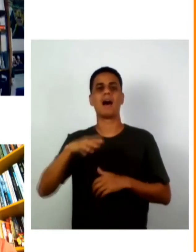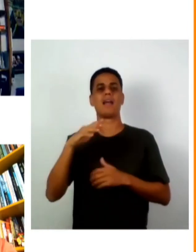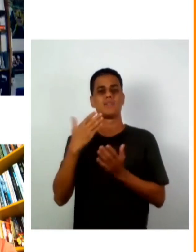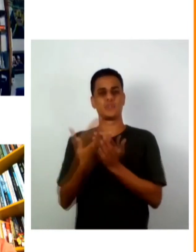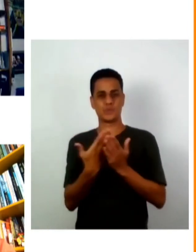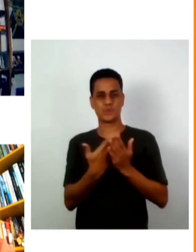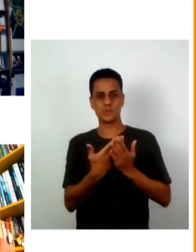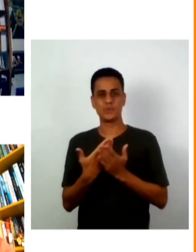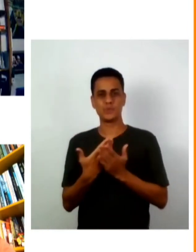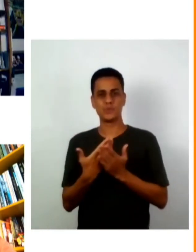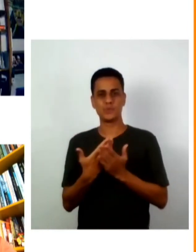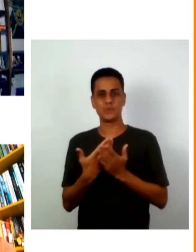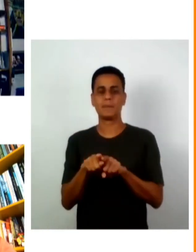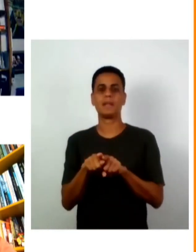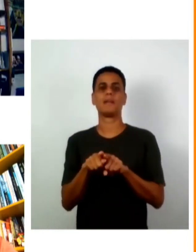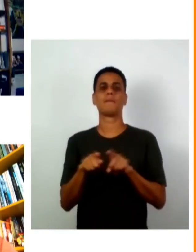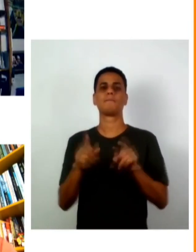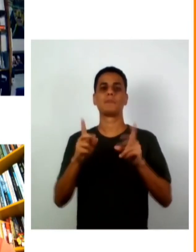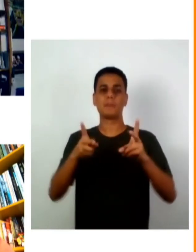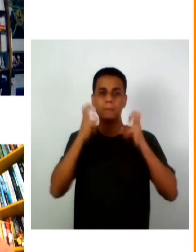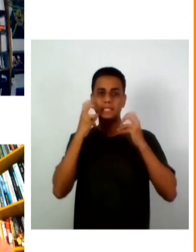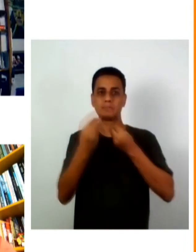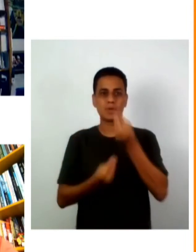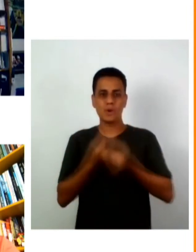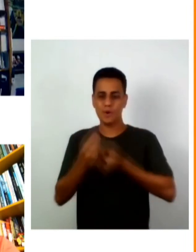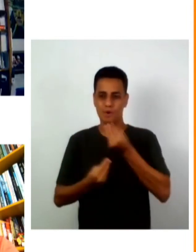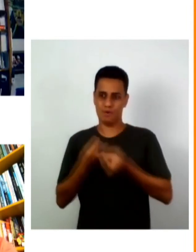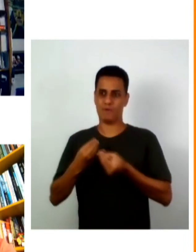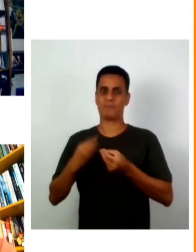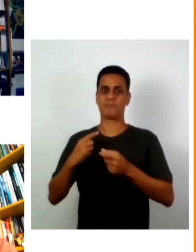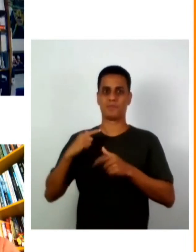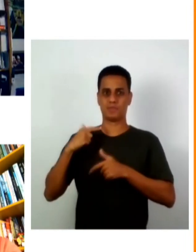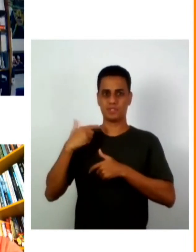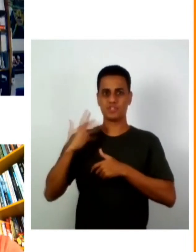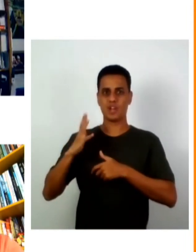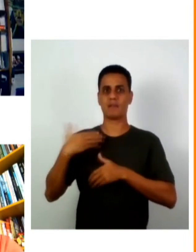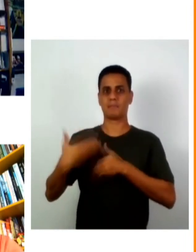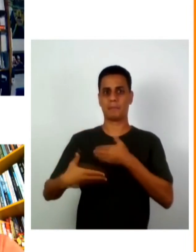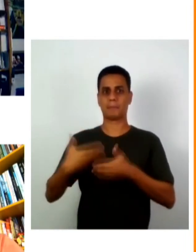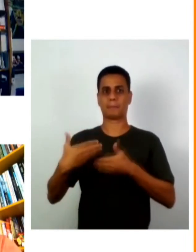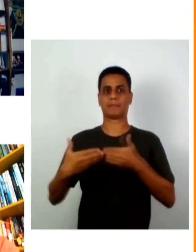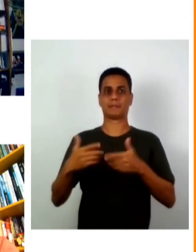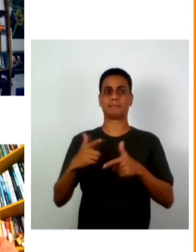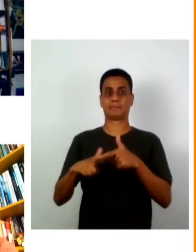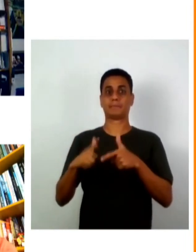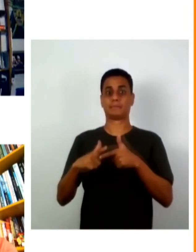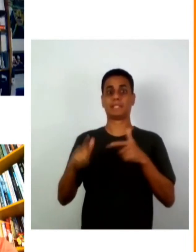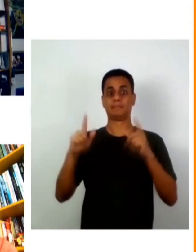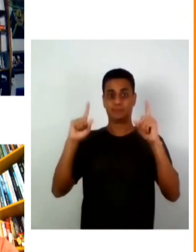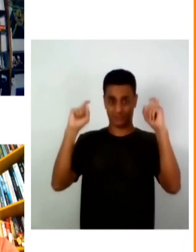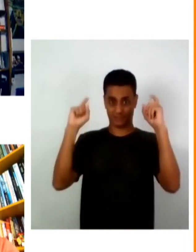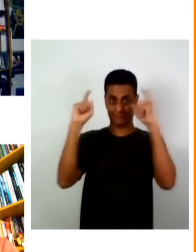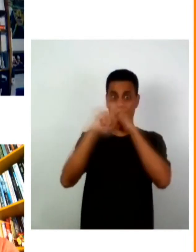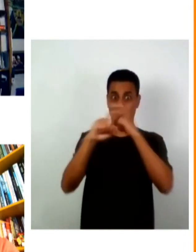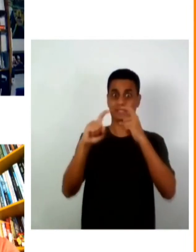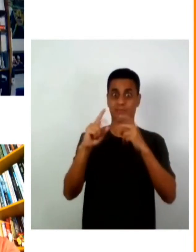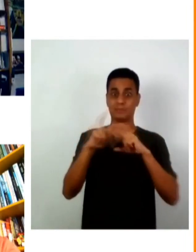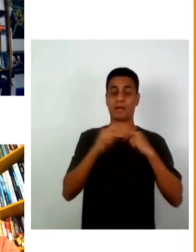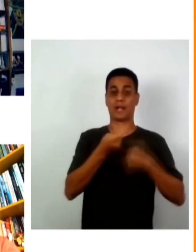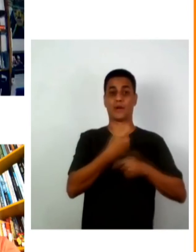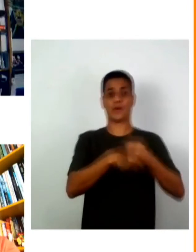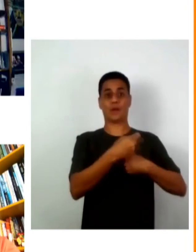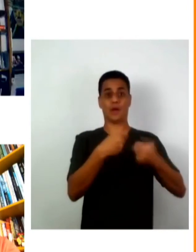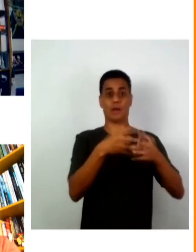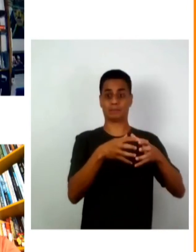da pandemia e prefeitos quase estão no mesmo nível de outras